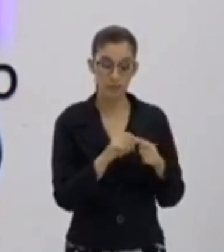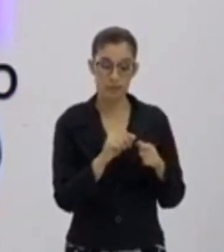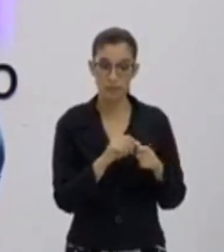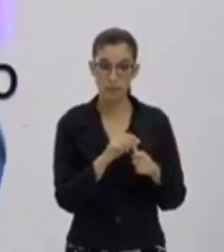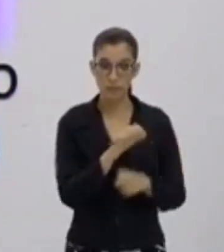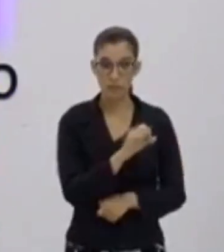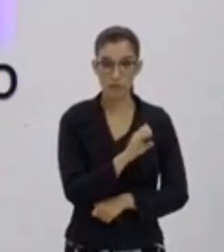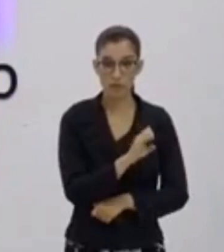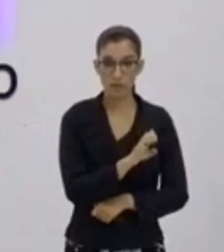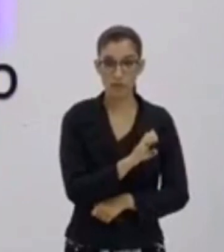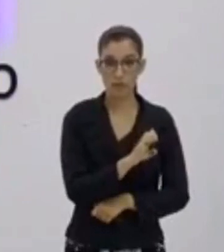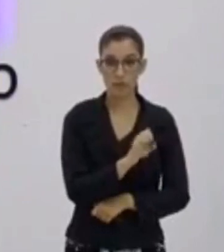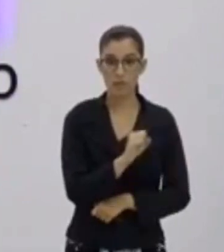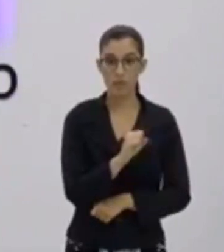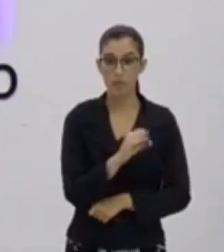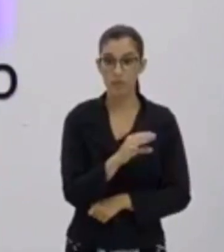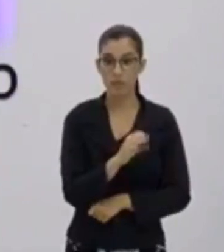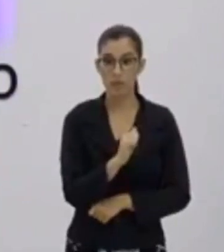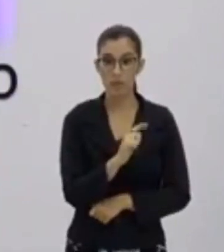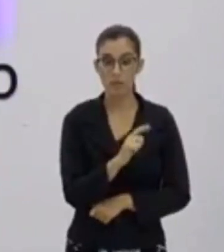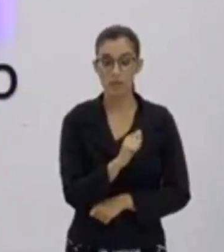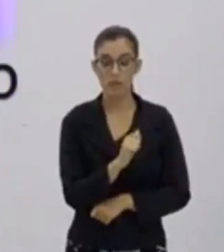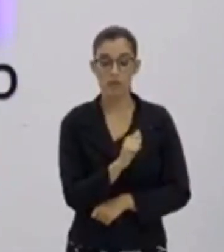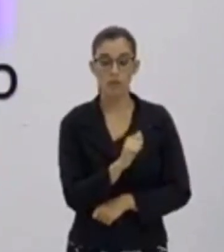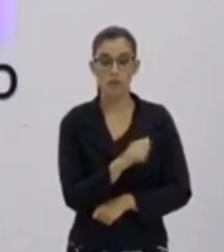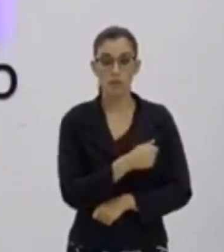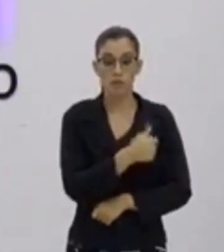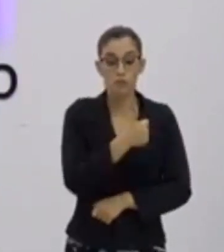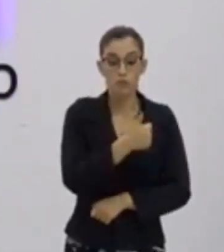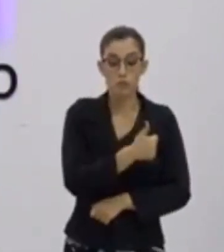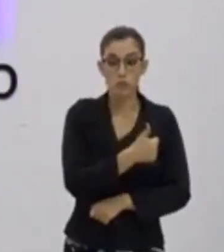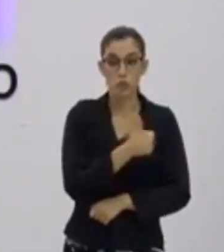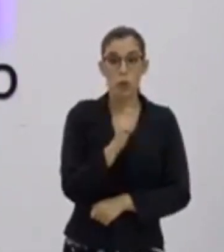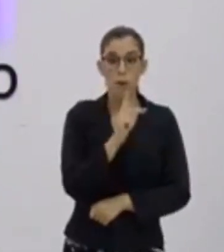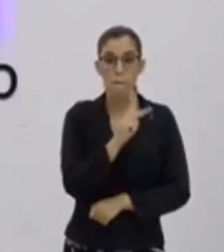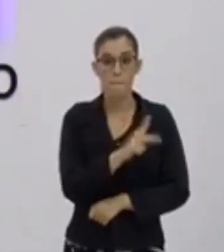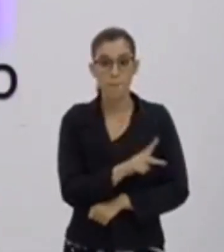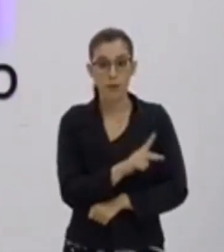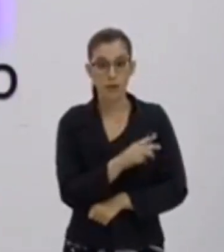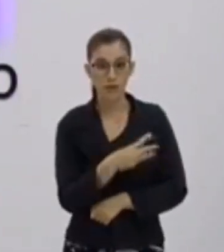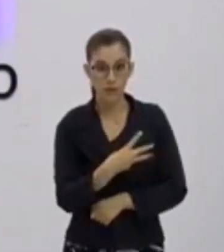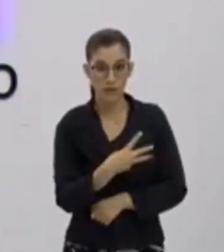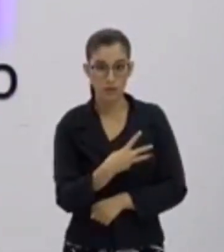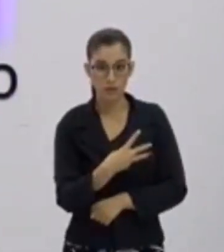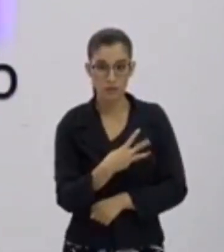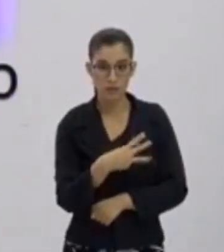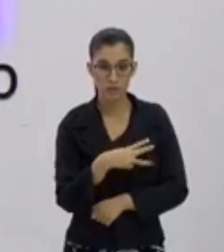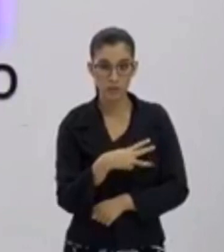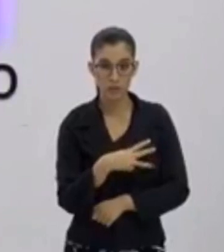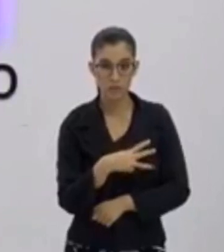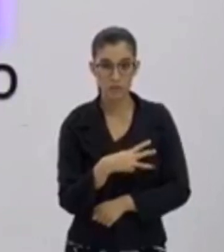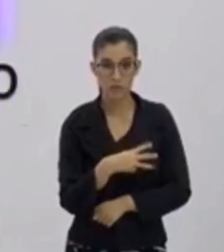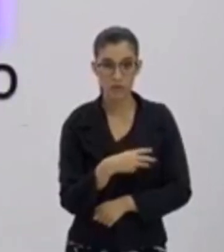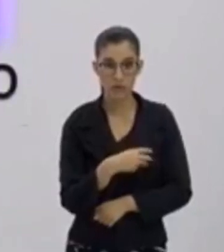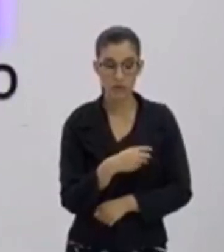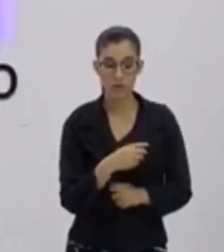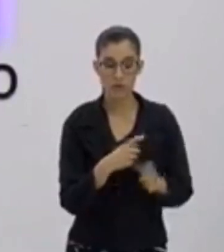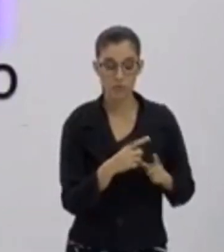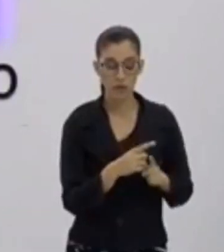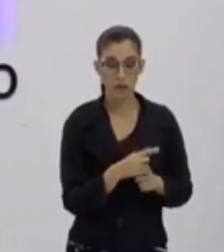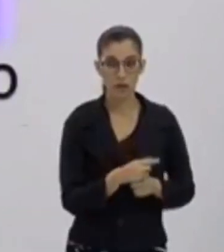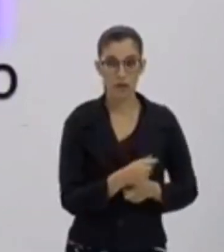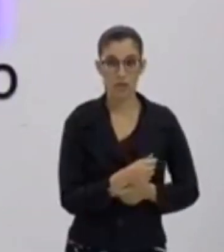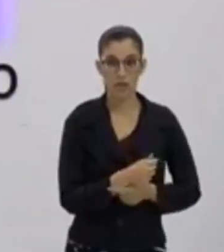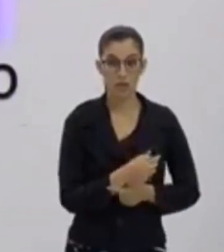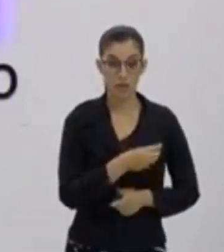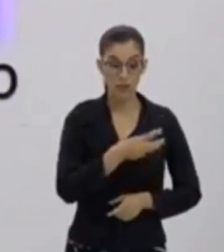e de repente, eu reduzi aqui de 1 para 3. 1 para 3. Então, se eu pegar essa caneta aqui, eu vou